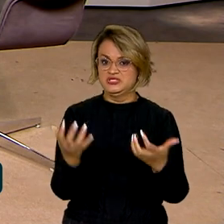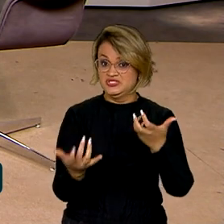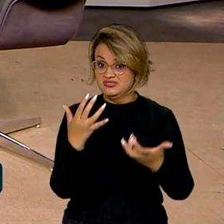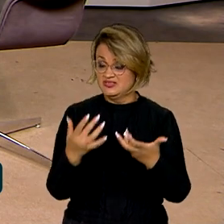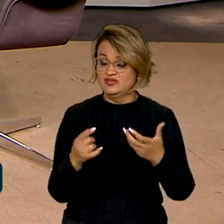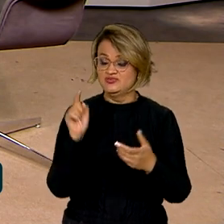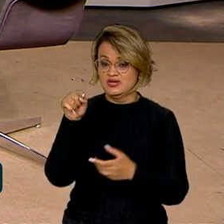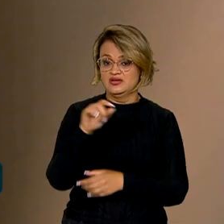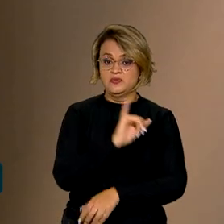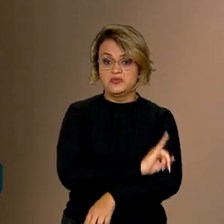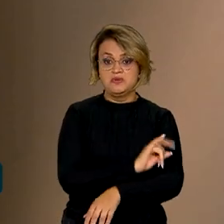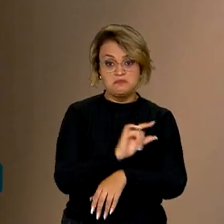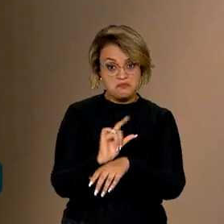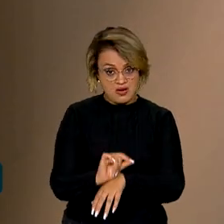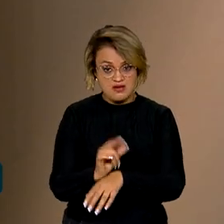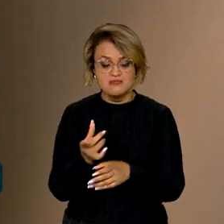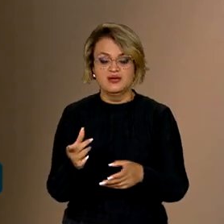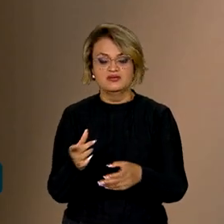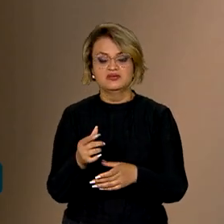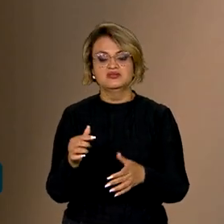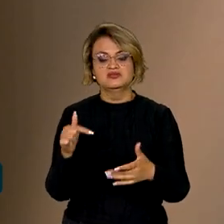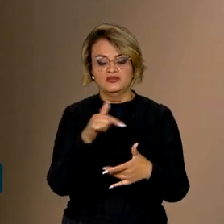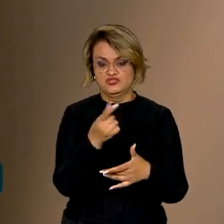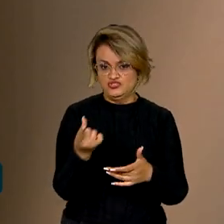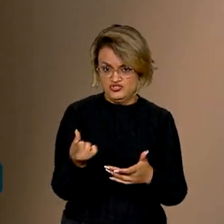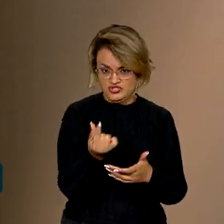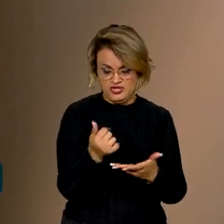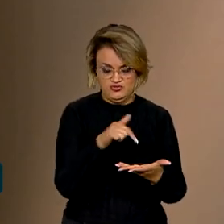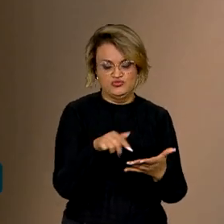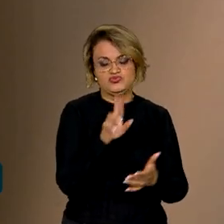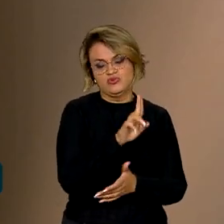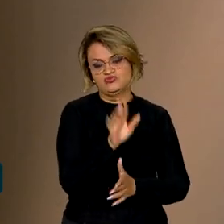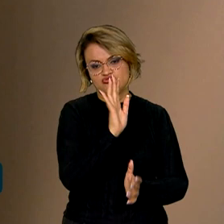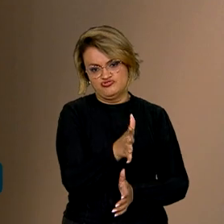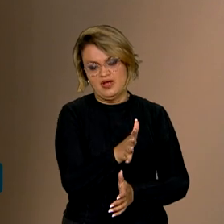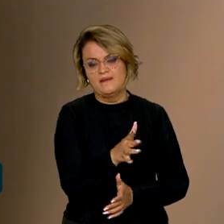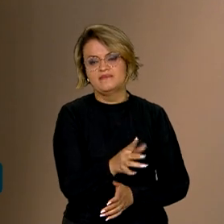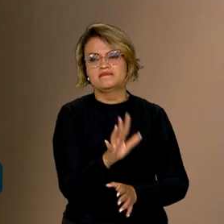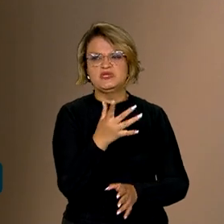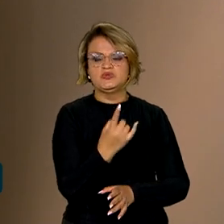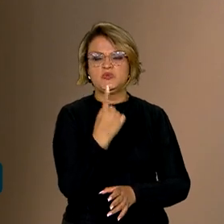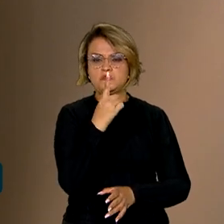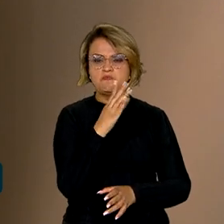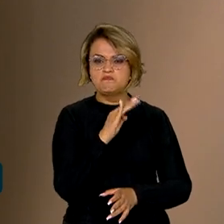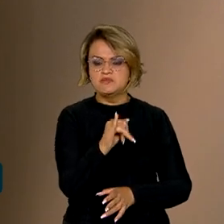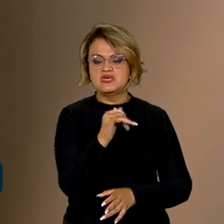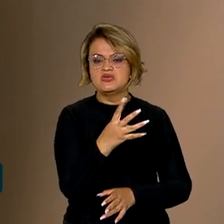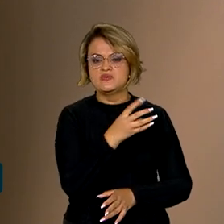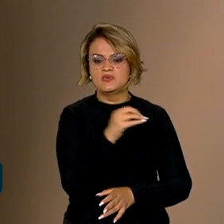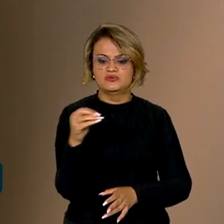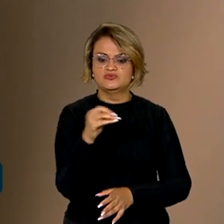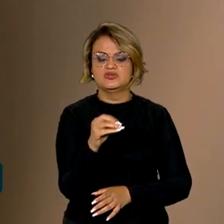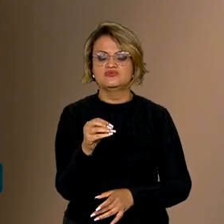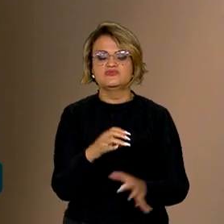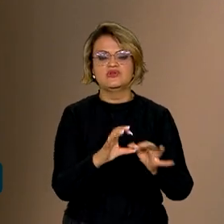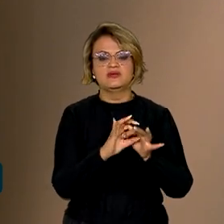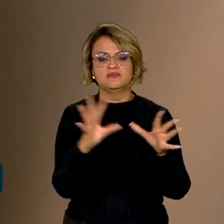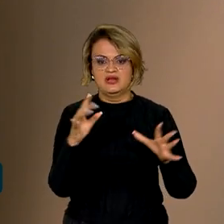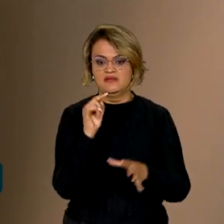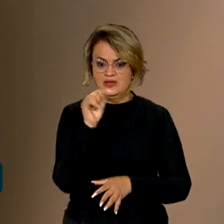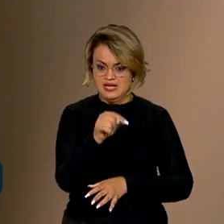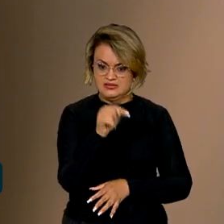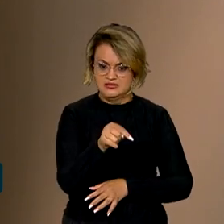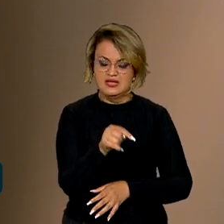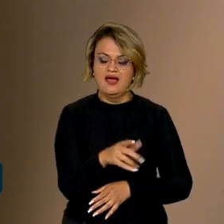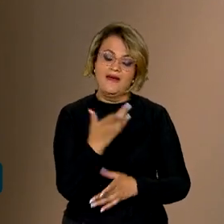Ibama. Então, parte desses recursos já está comprometido. Nós temos em torno de 1 bilhão e 400 disponíveis no fundo.